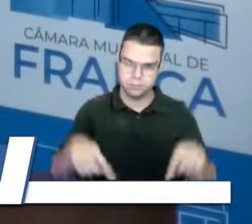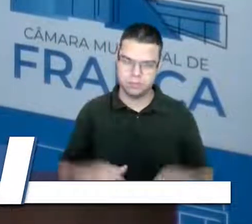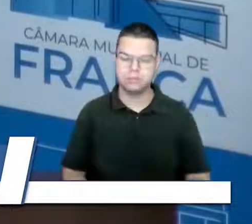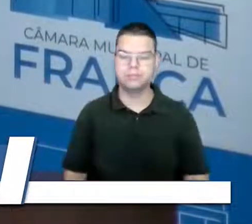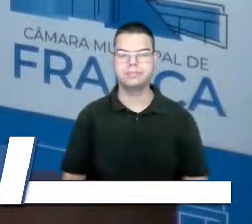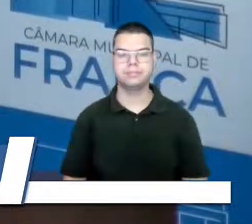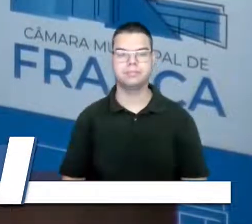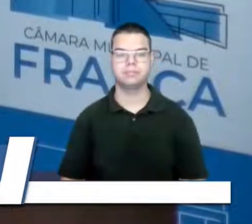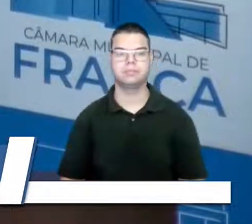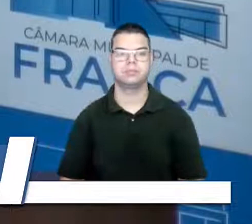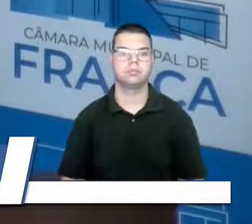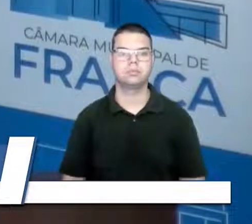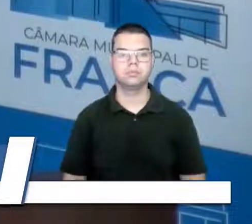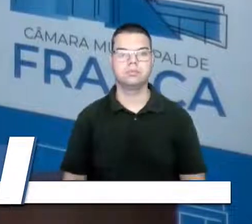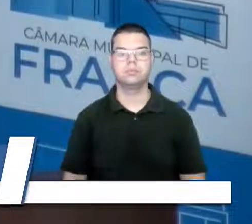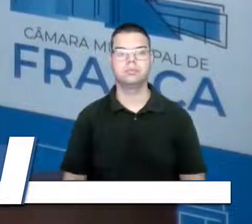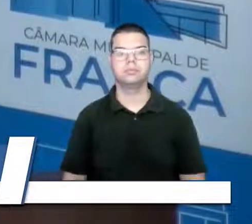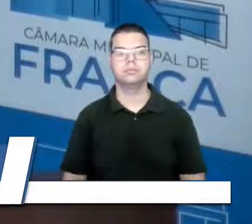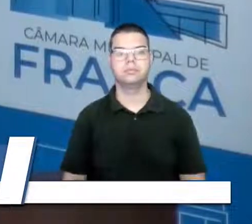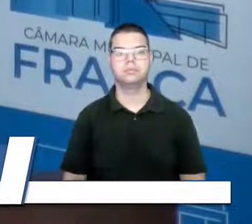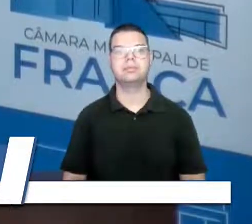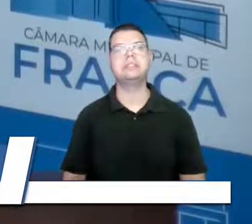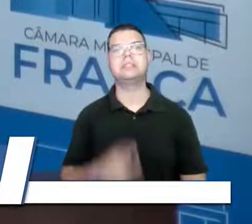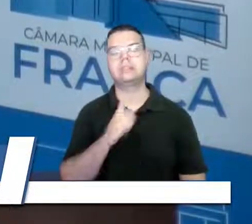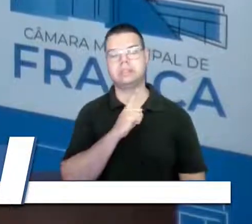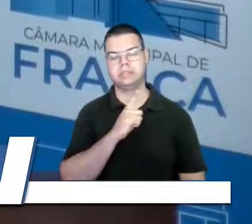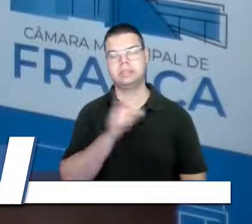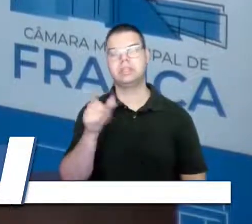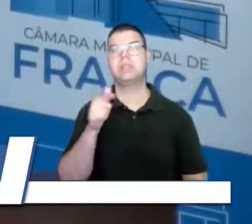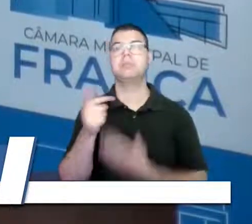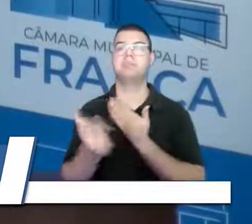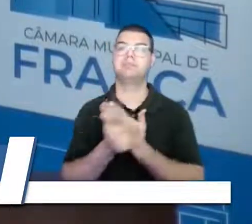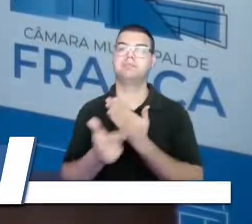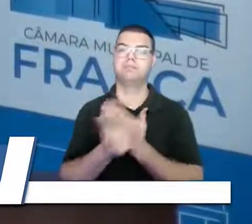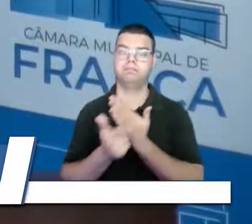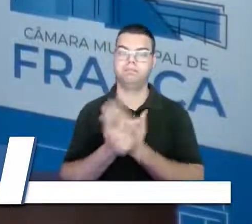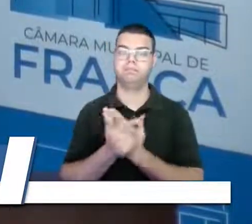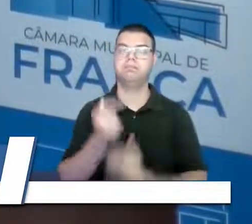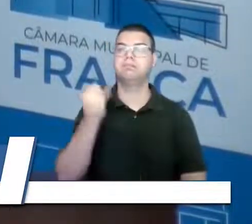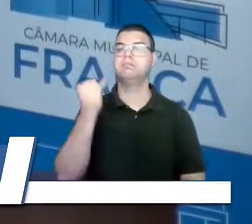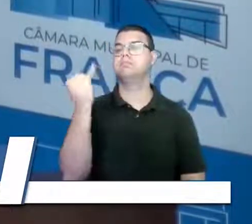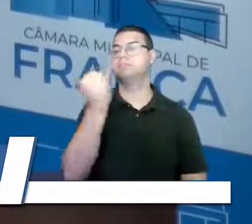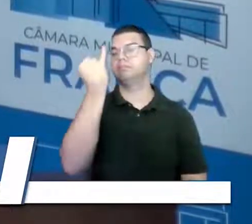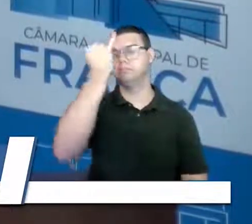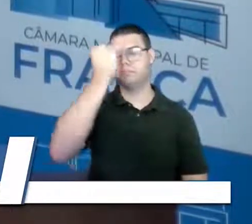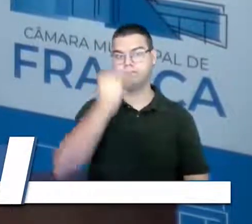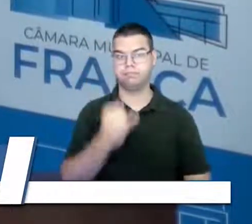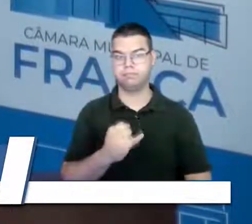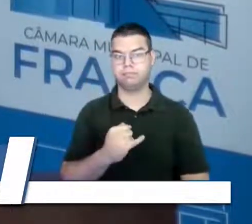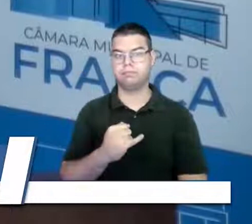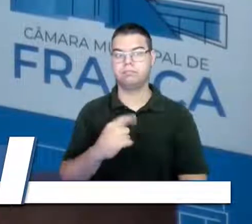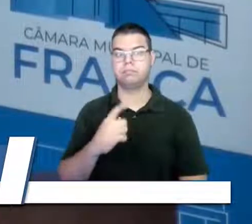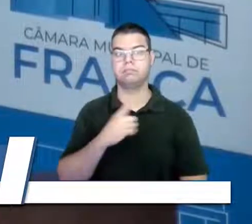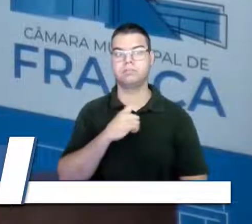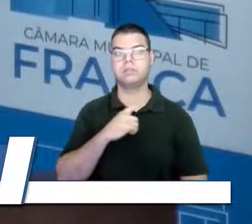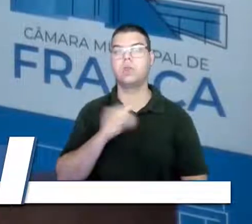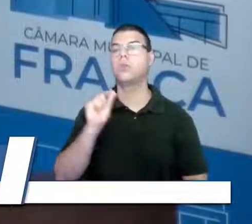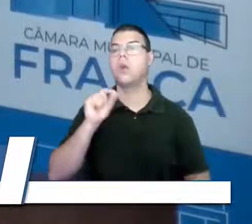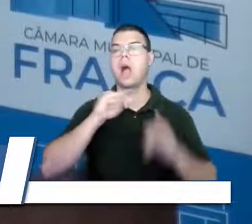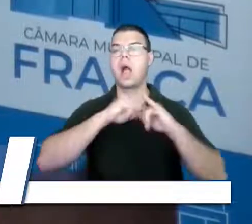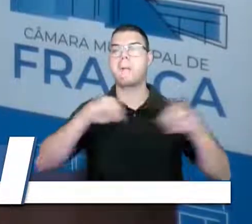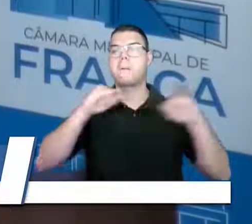Sabesp, ela tem um papel importante, ela tem a campanha do agasalho, que